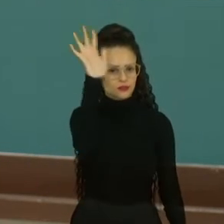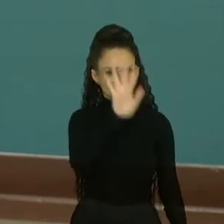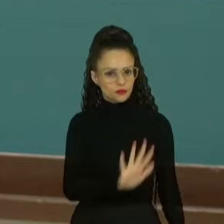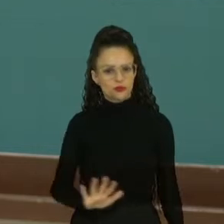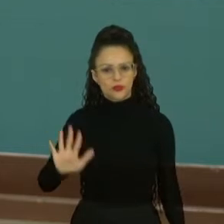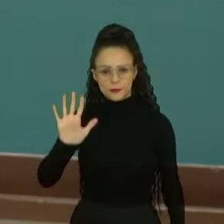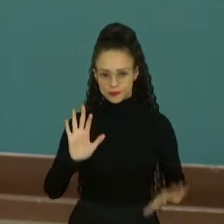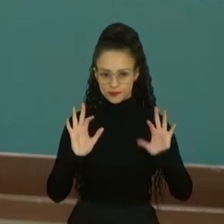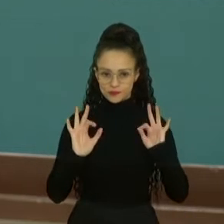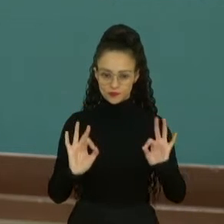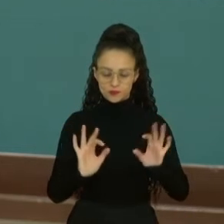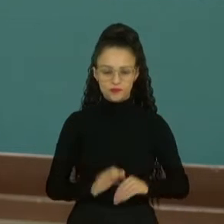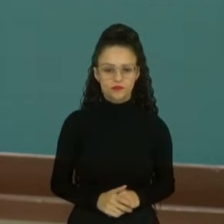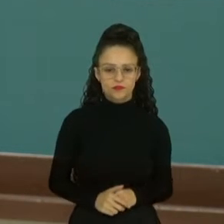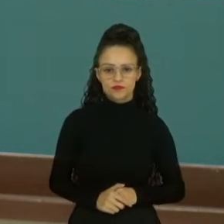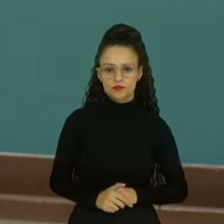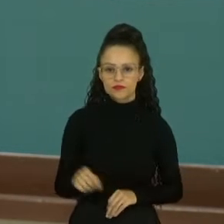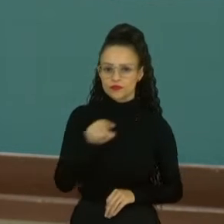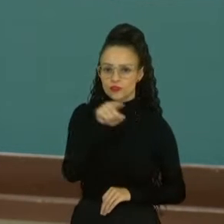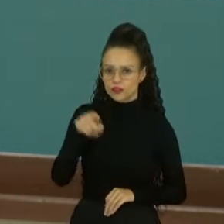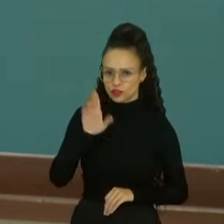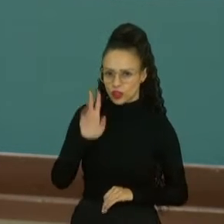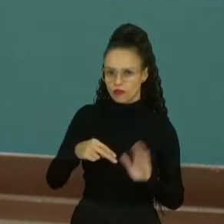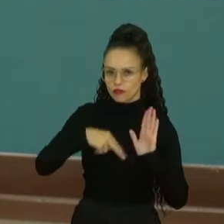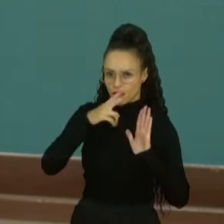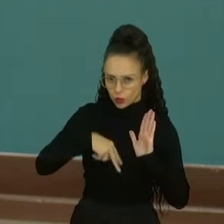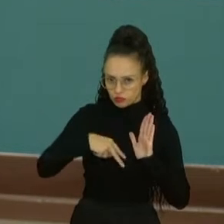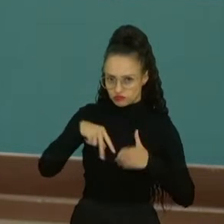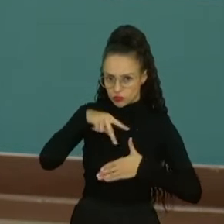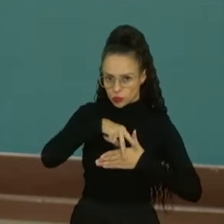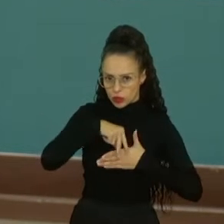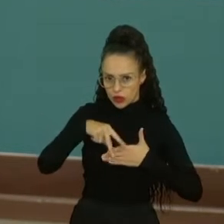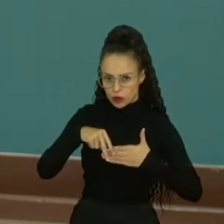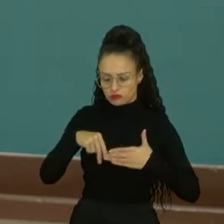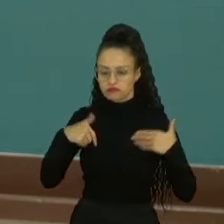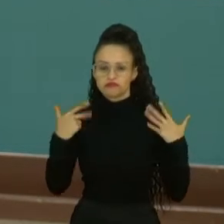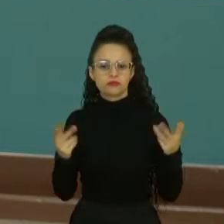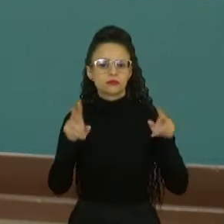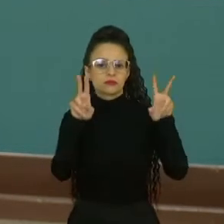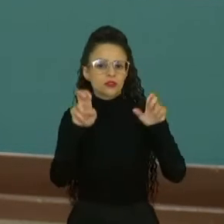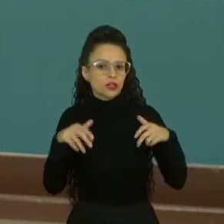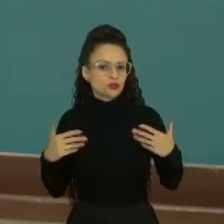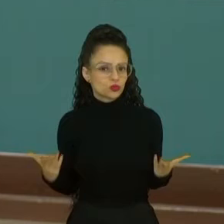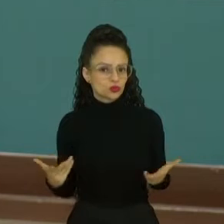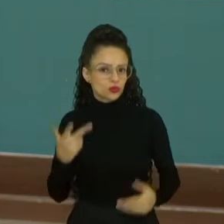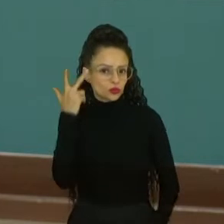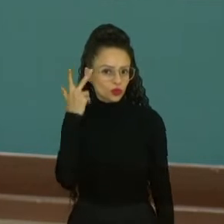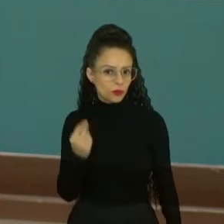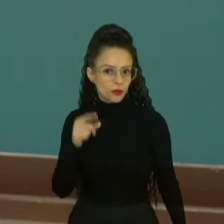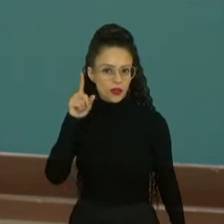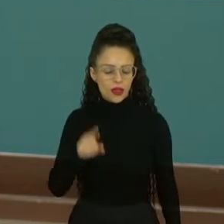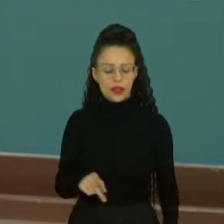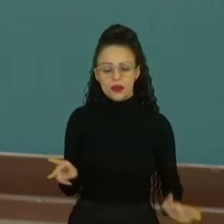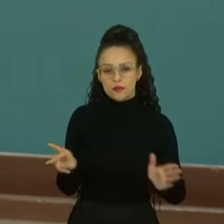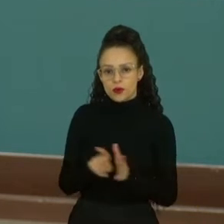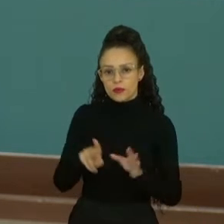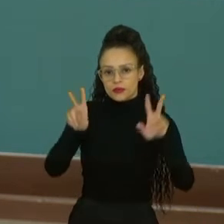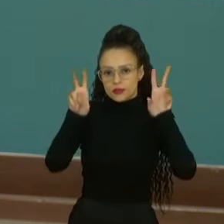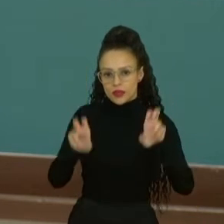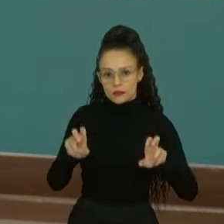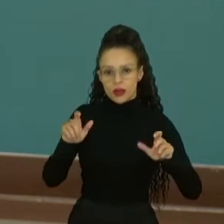certo? E se você leu, qual era o assunto desse cordel? Geralmente ele trata de questões